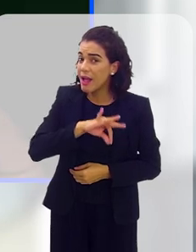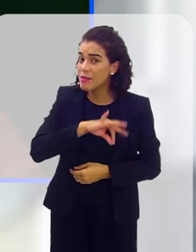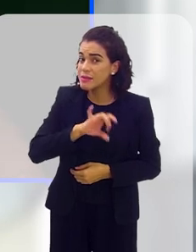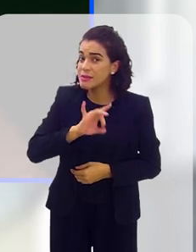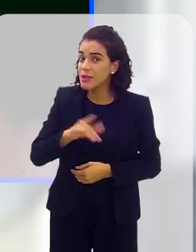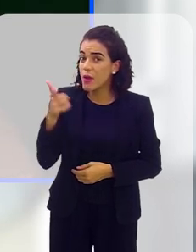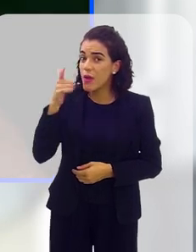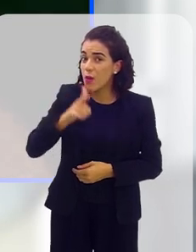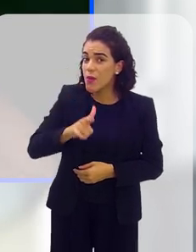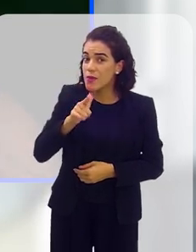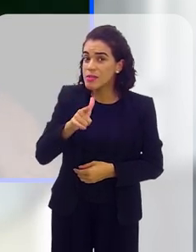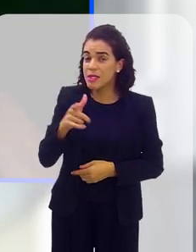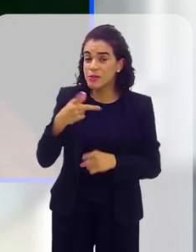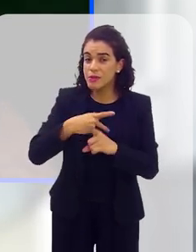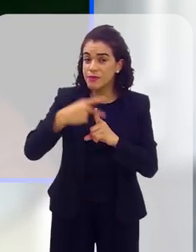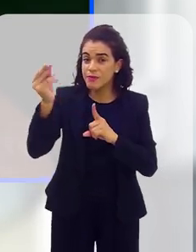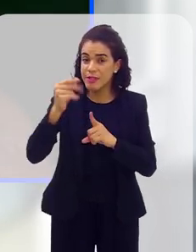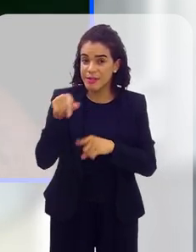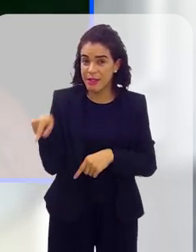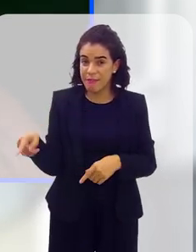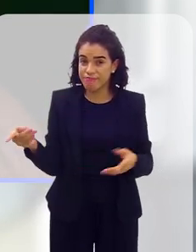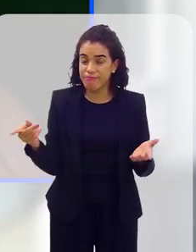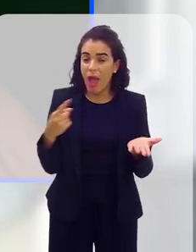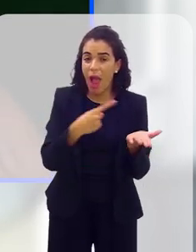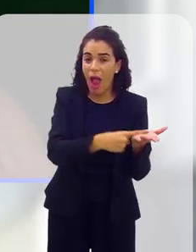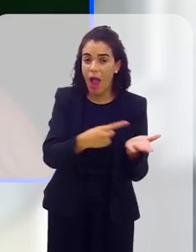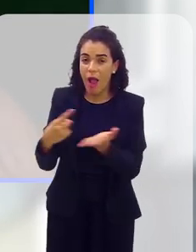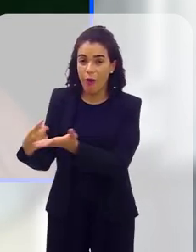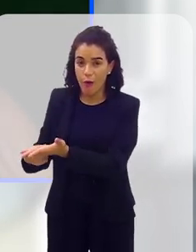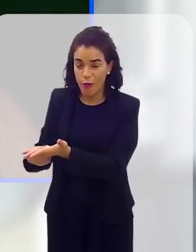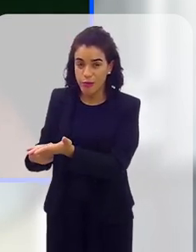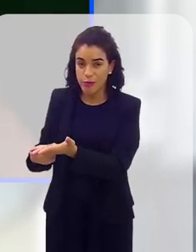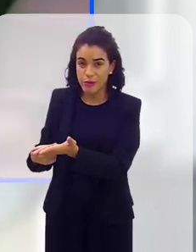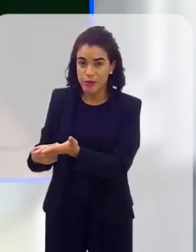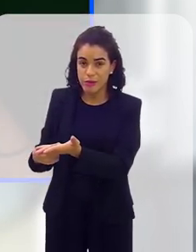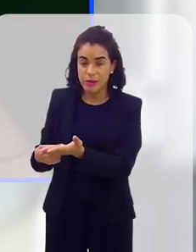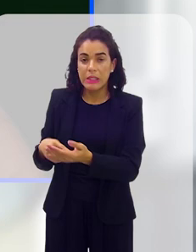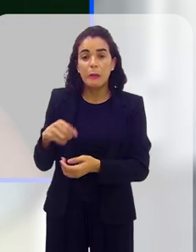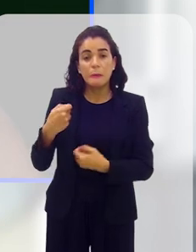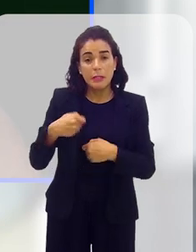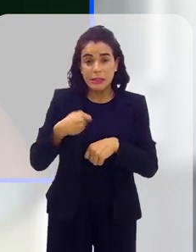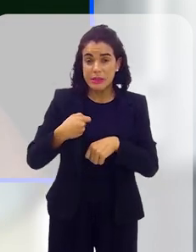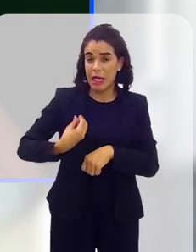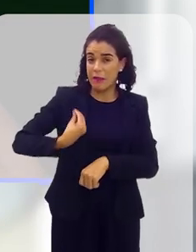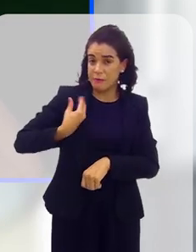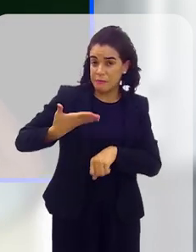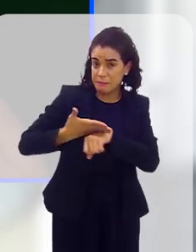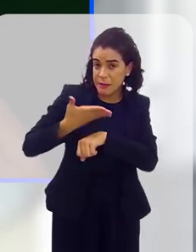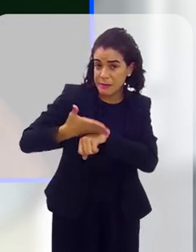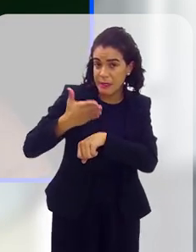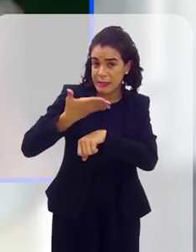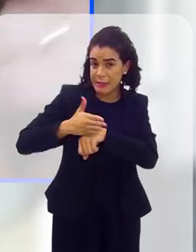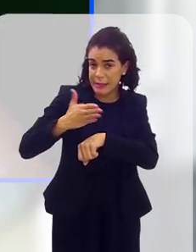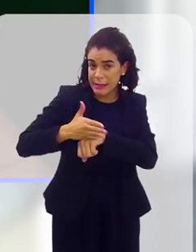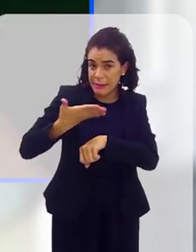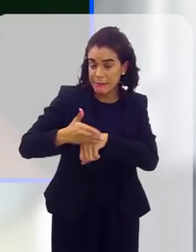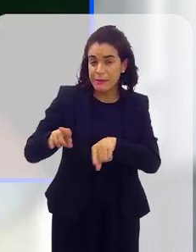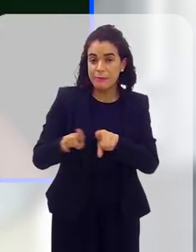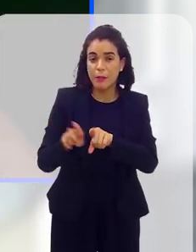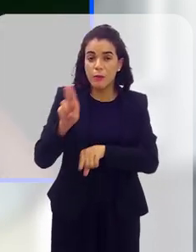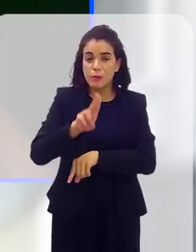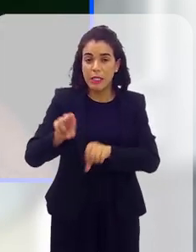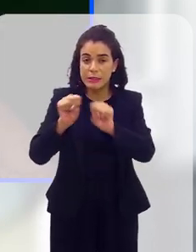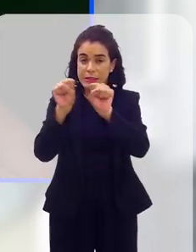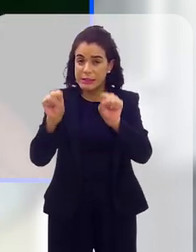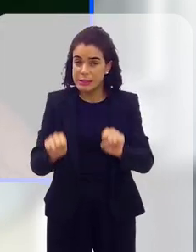ser remunerada mediante produtividade, e eu ainda ia precisar participar de treinamentos, eu ainda ia